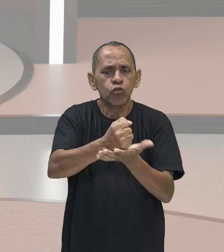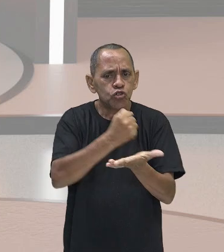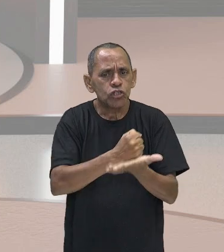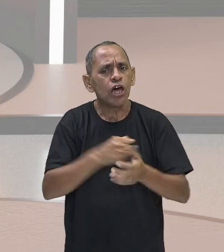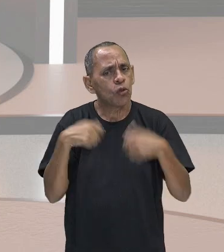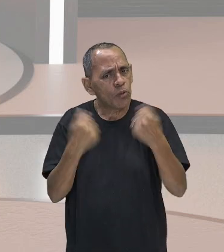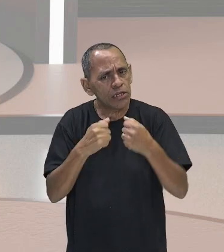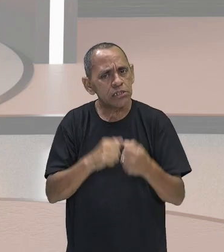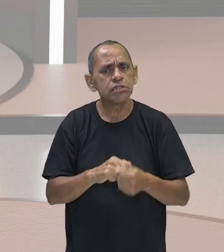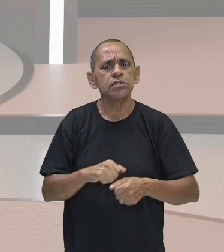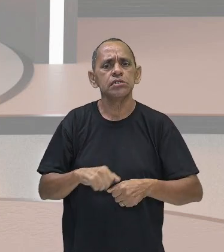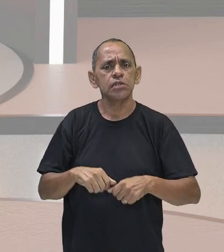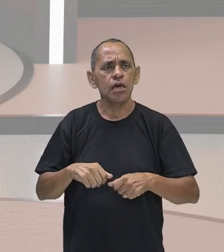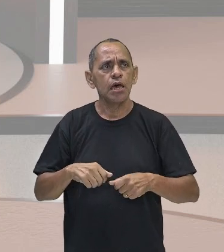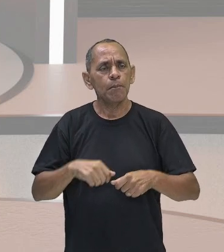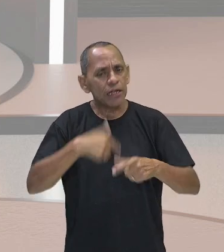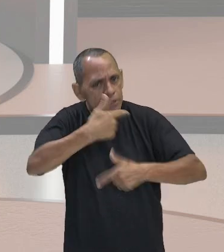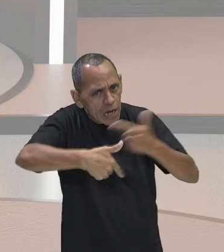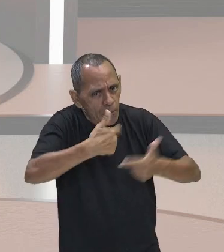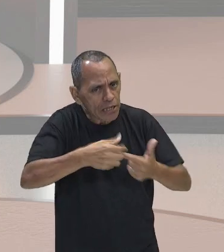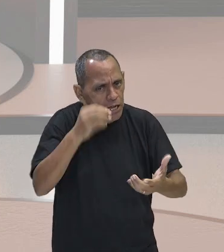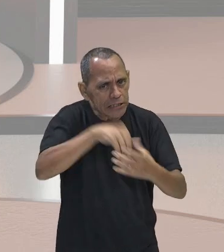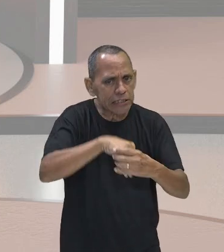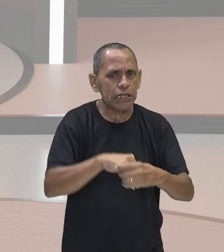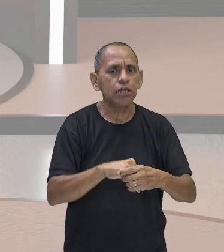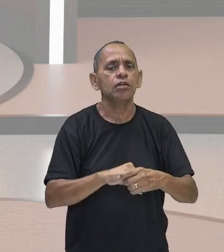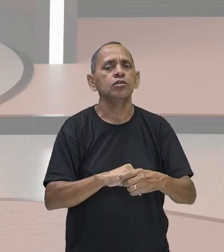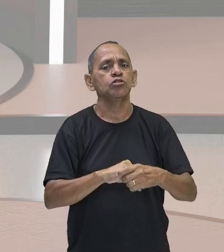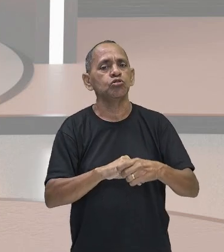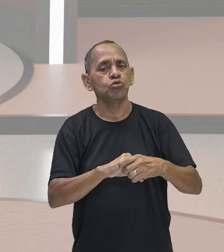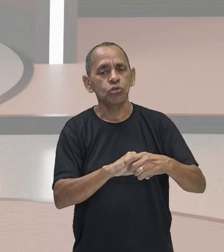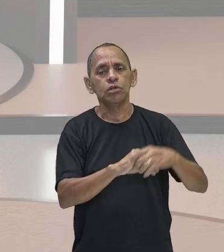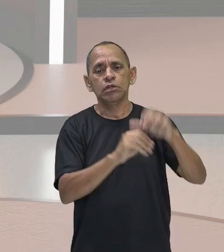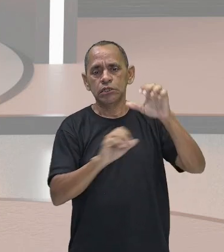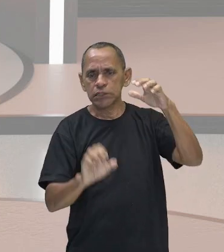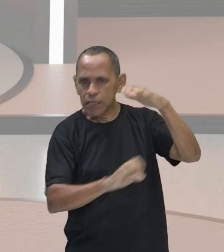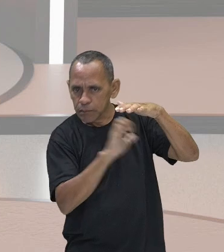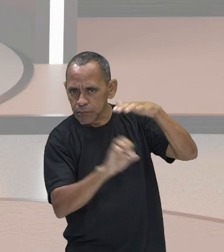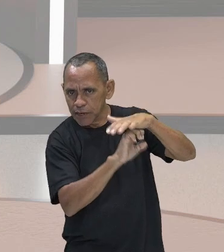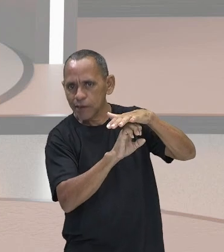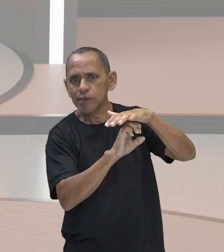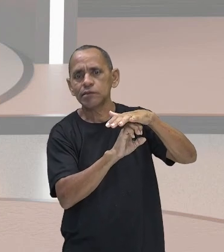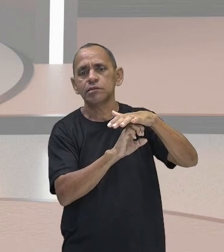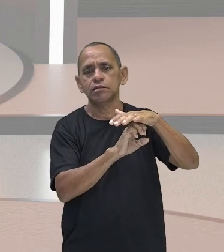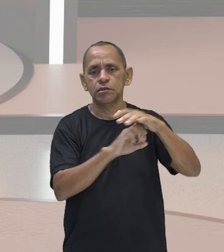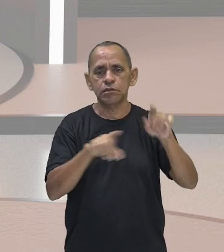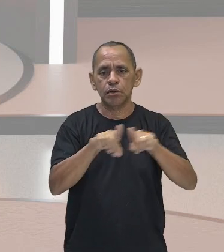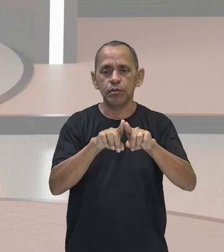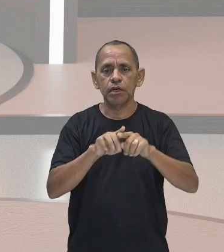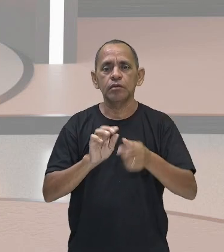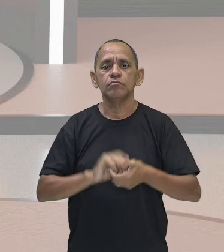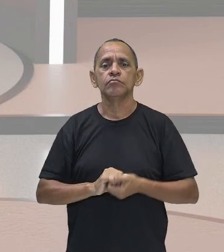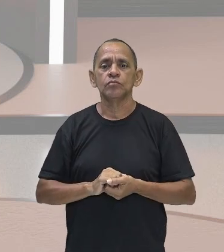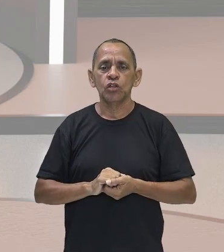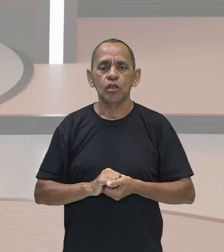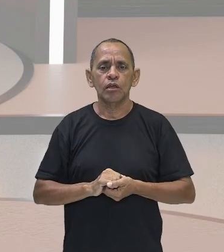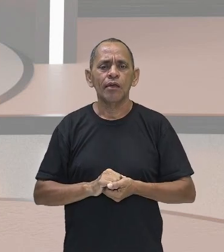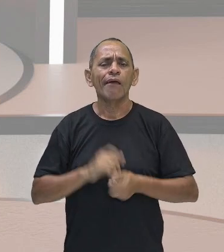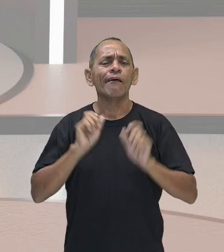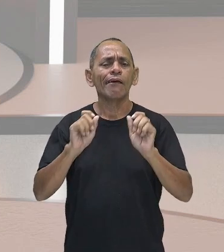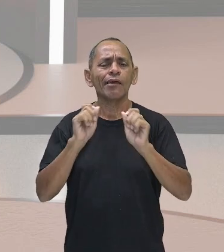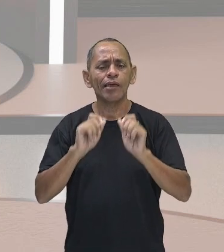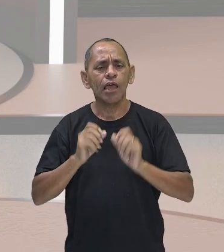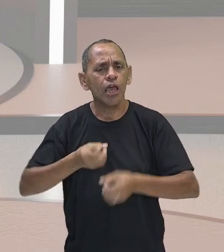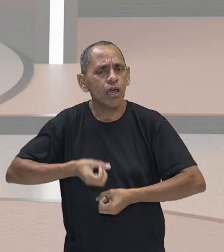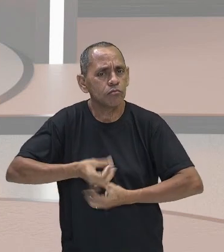existir patrão, porque ninguém vai trabalhar e vai produzir a mercadoria. O que de fato produz a riqueza, professor? Como